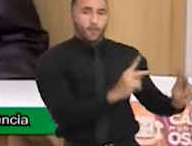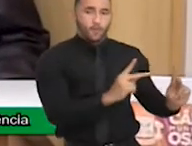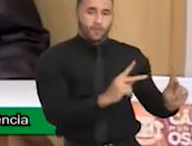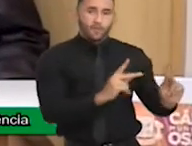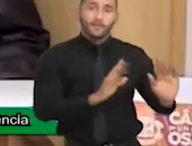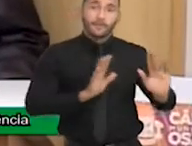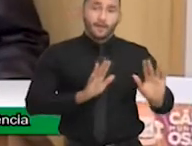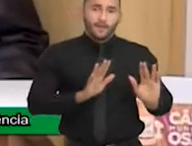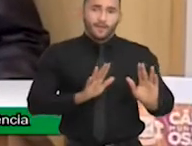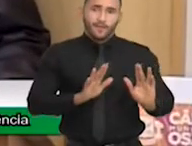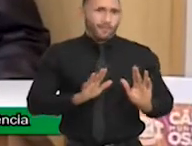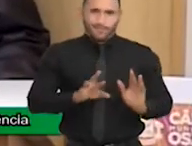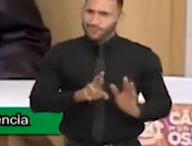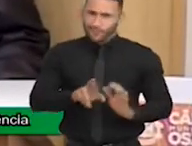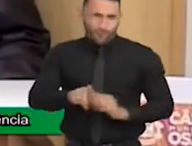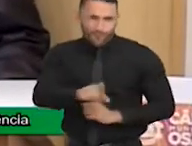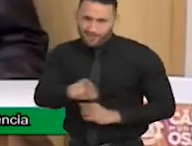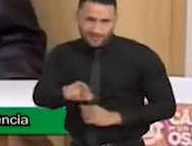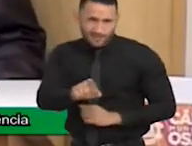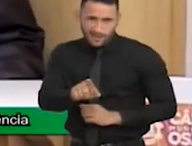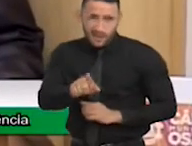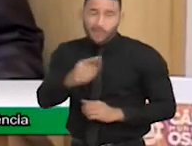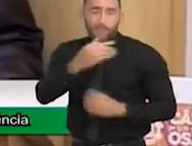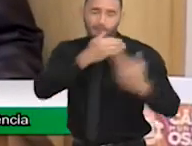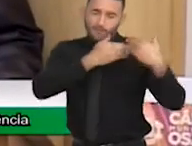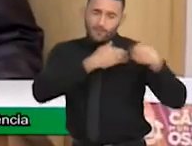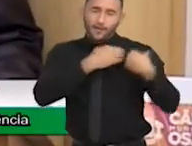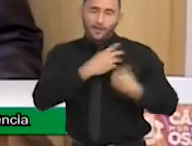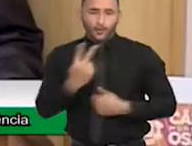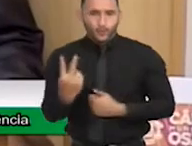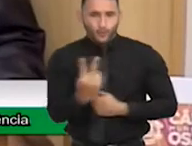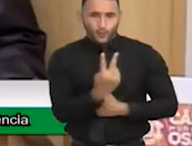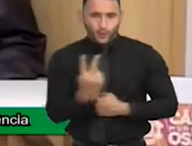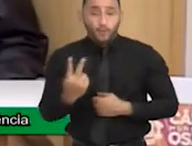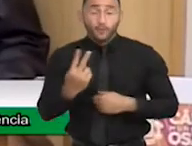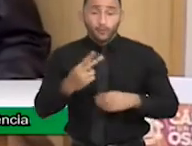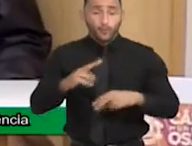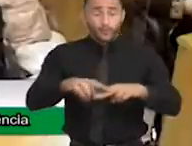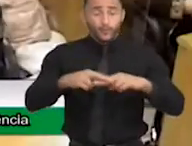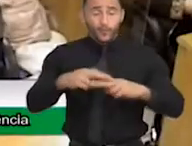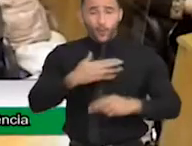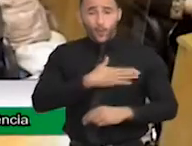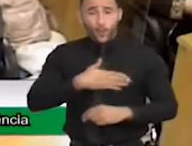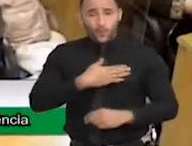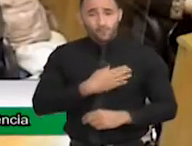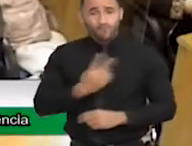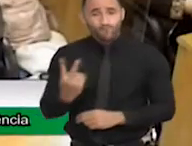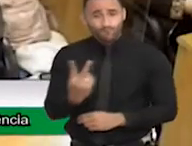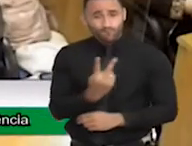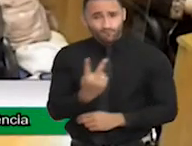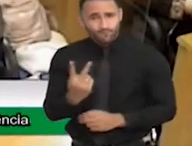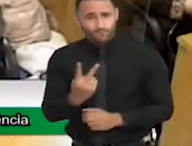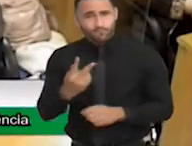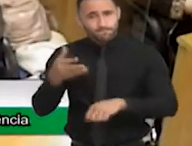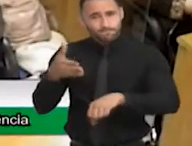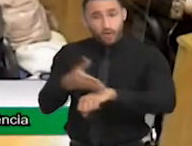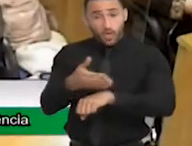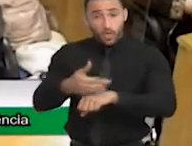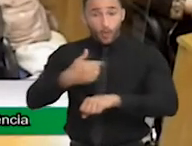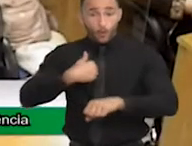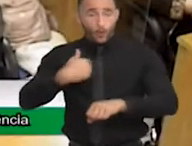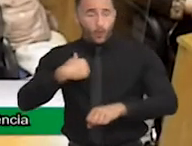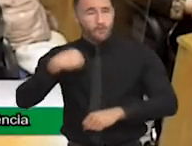Ninguém faz filho sozinho. Então, gosto muito de participar atuante, ativamente, porque, além de advogado,